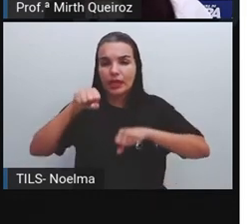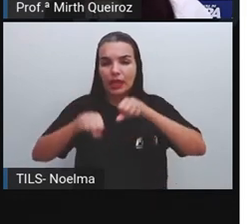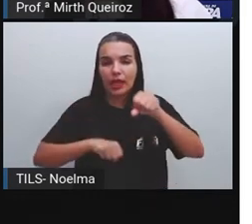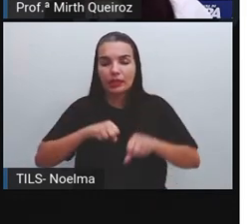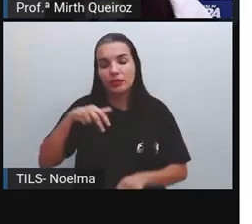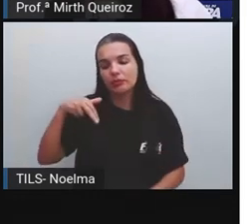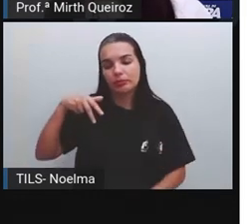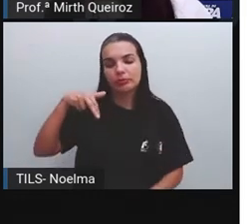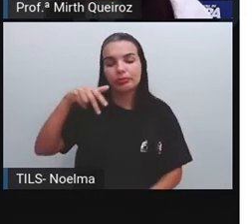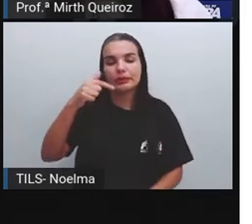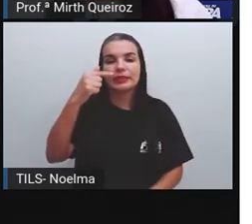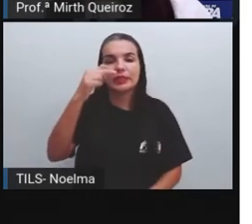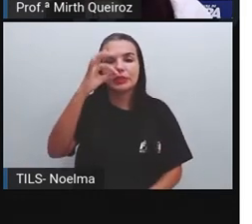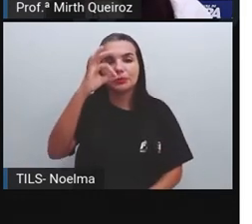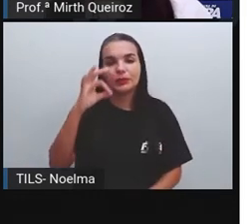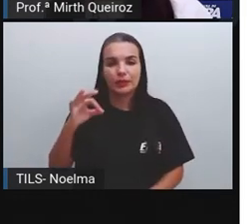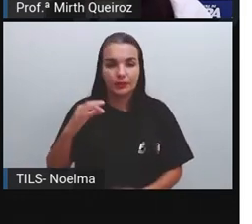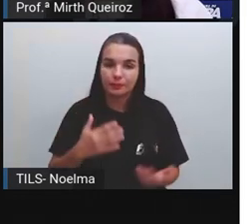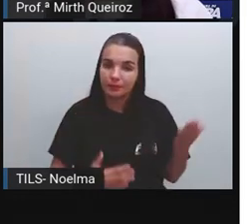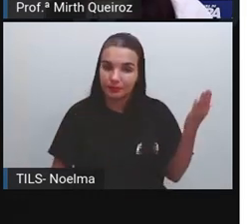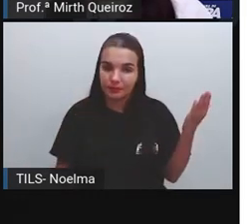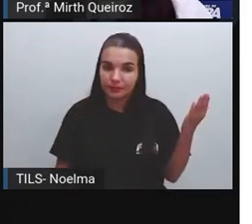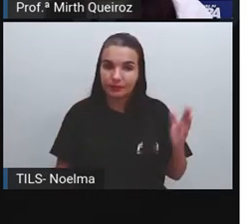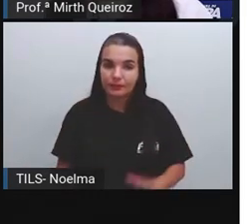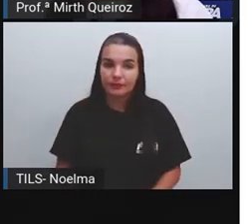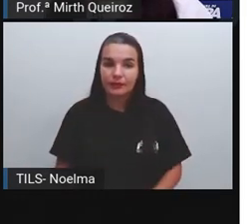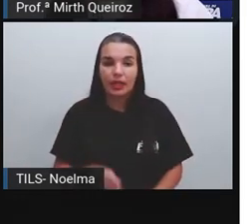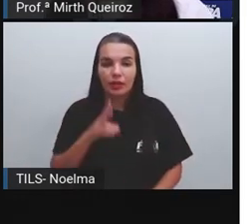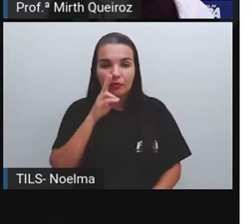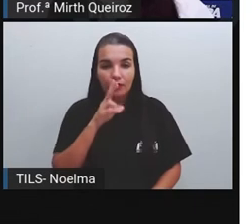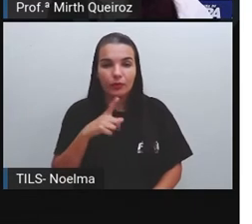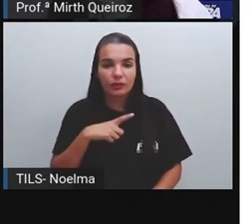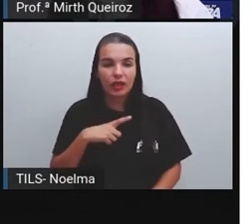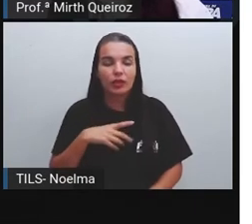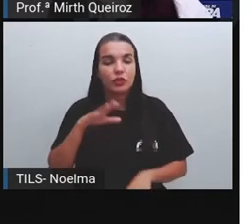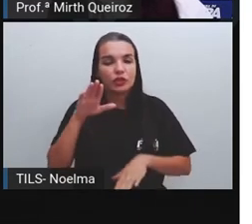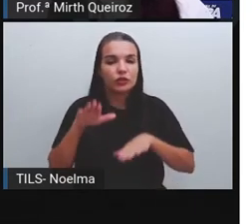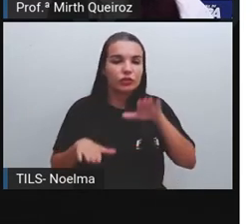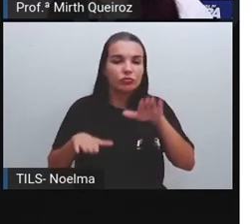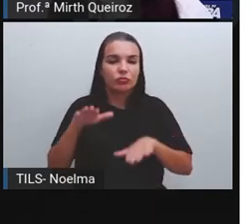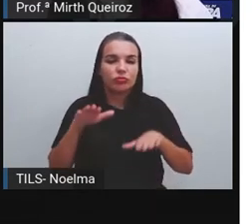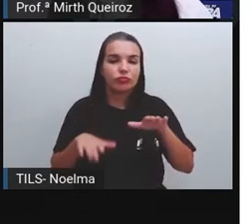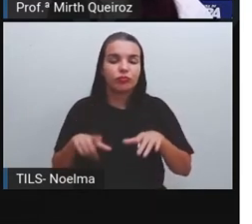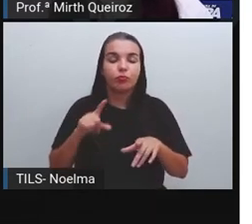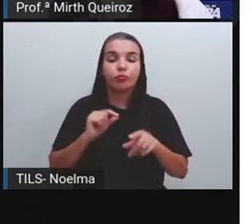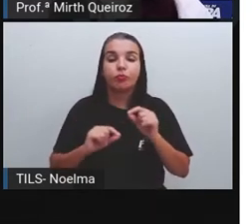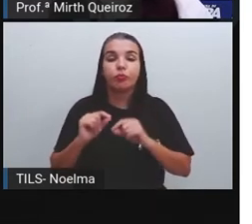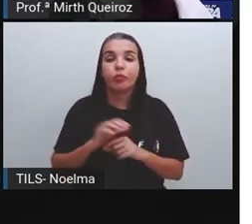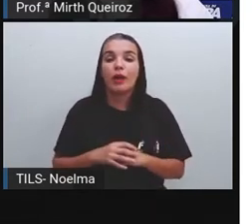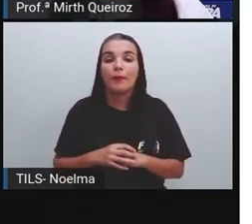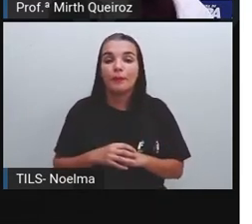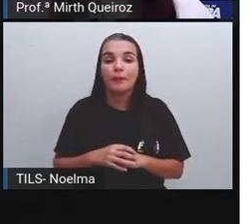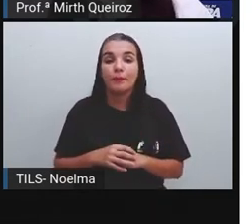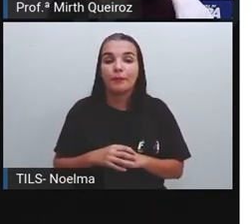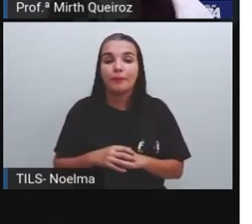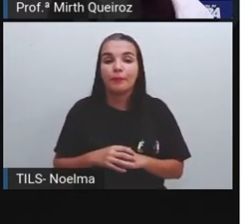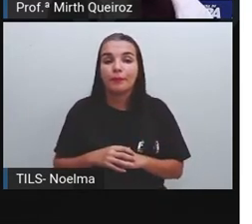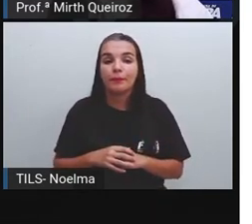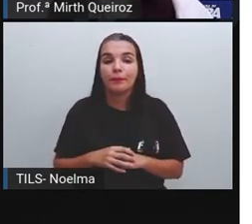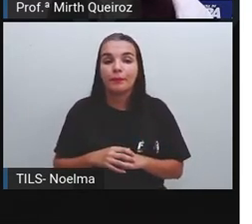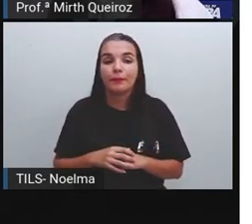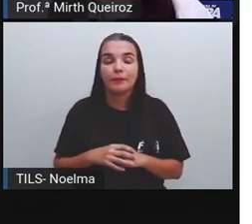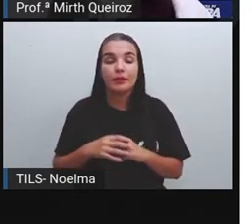caminhar 7%, e aí e vocês veem que os transportes mais lentos estão em menor